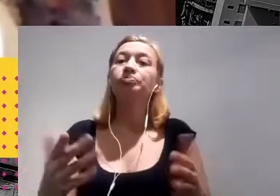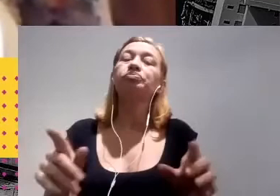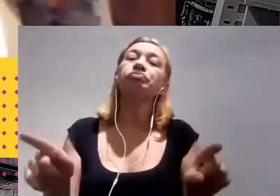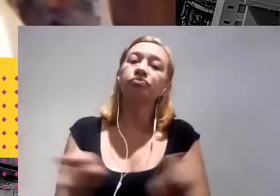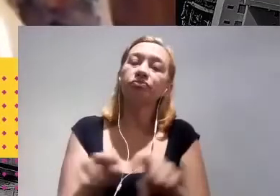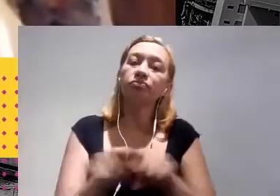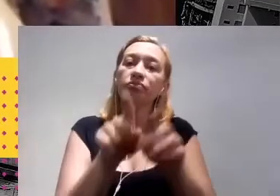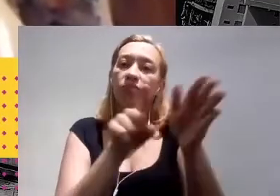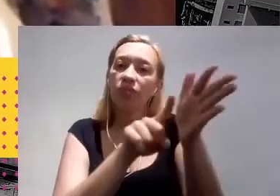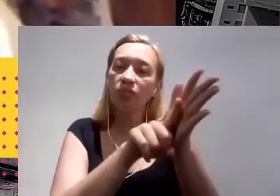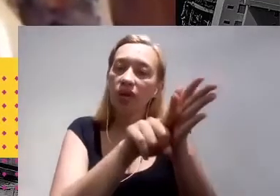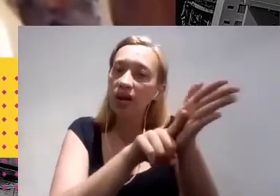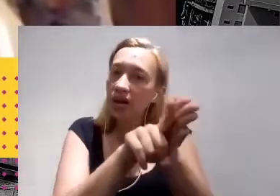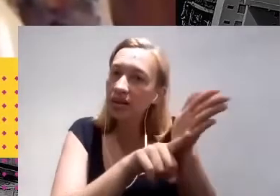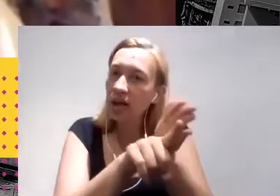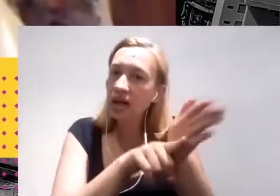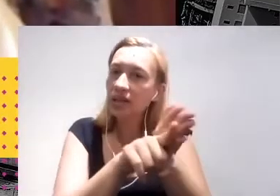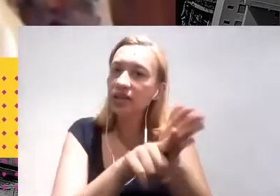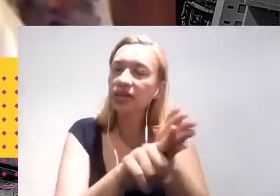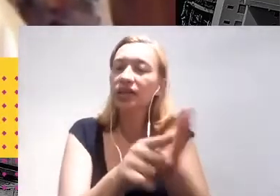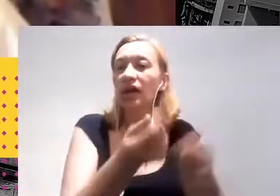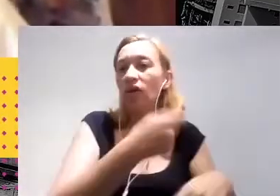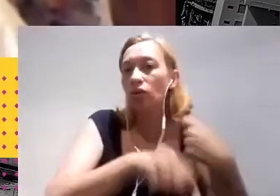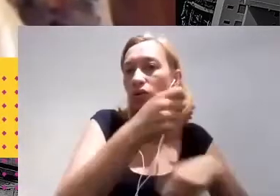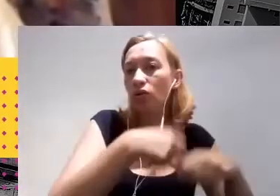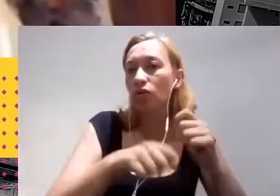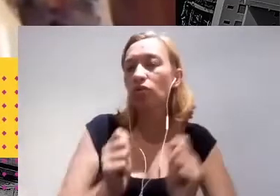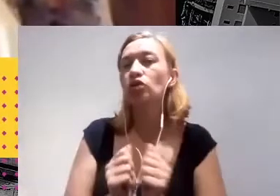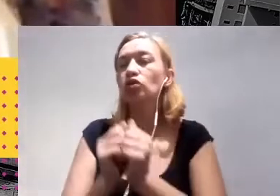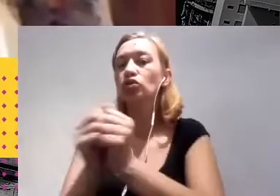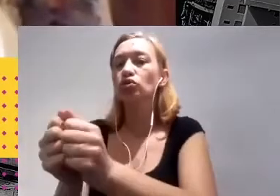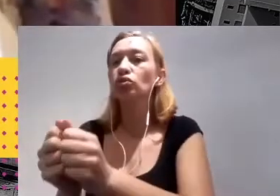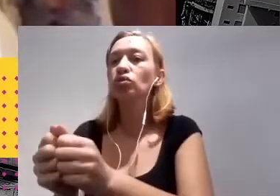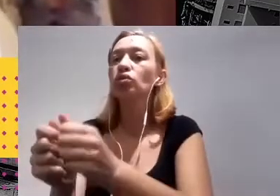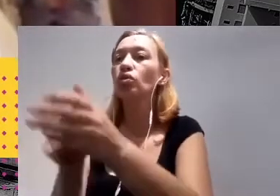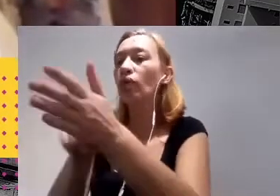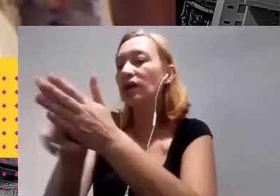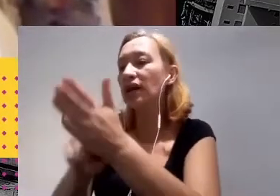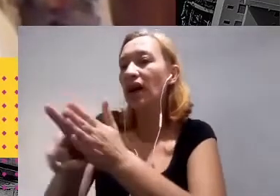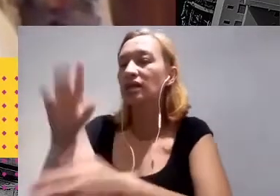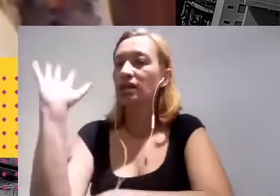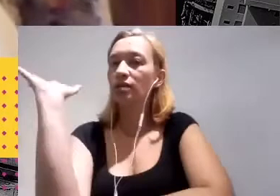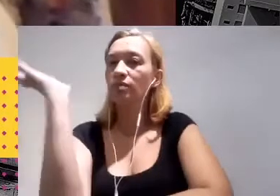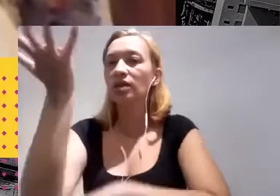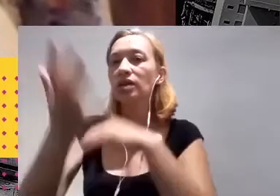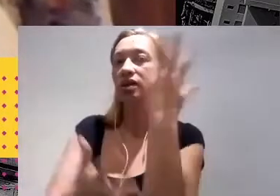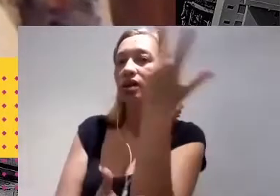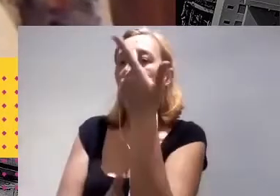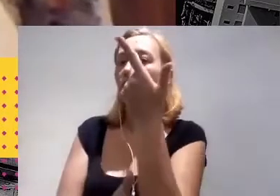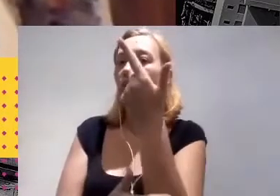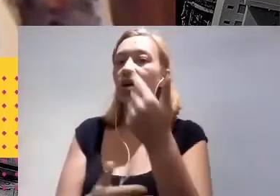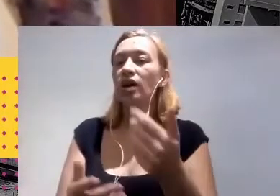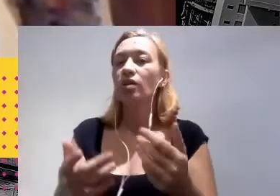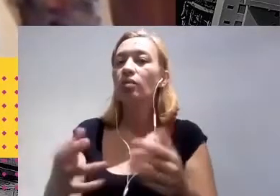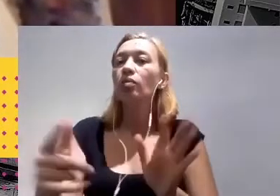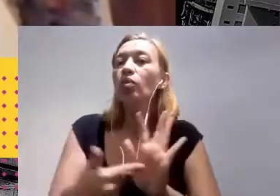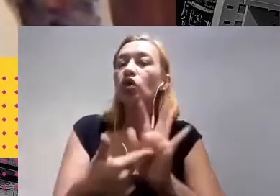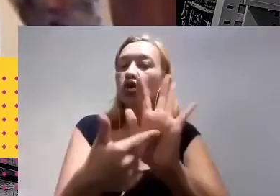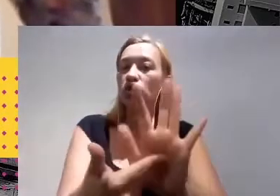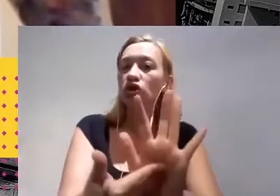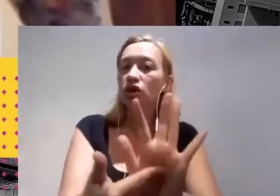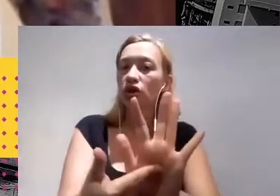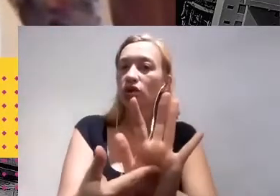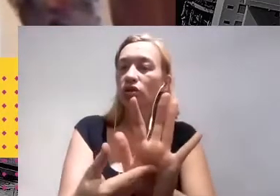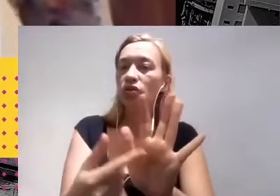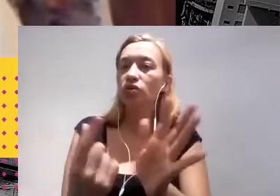econômica junto com análise ambiental, mostrando o retorno do investimento. Então, mostra também